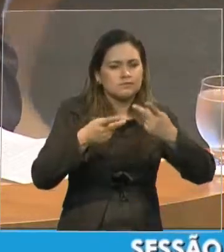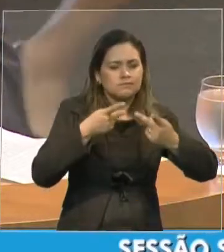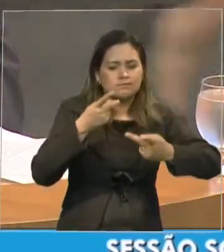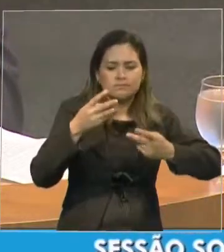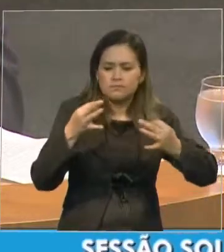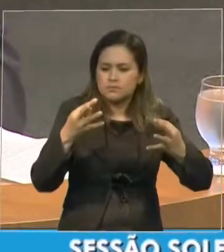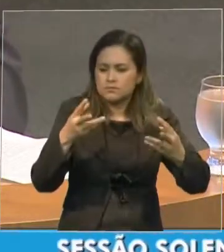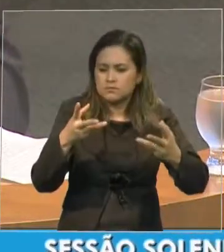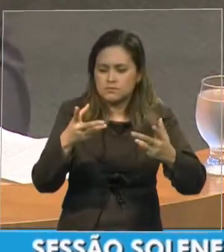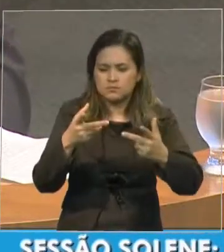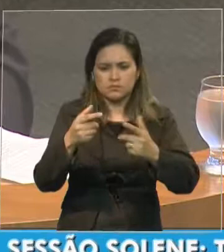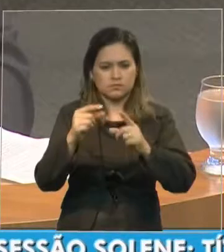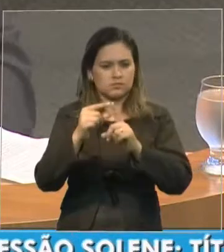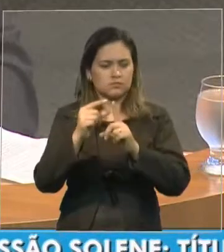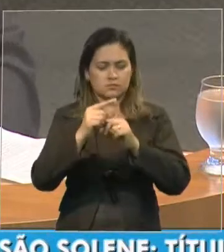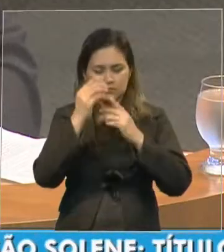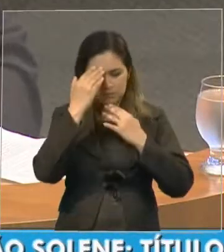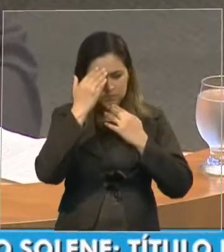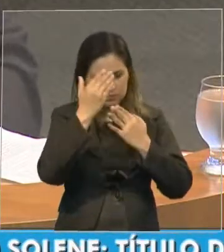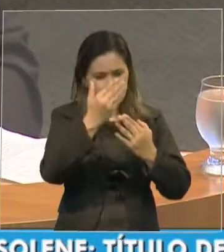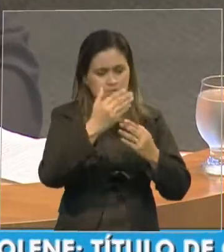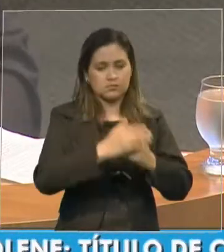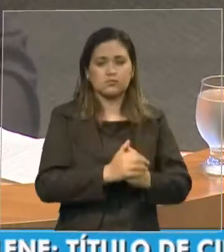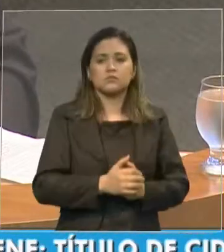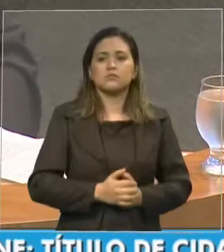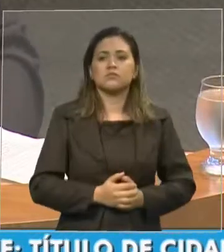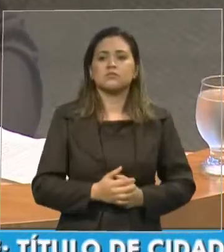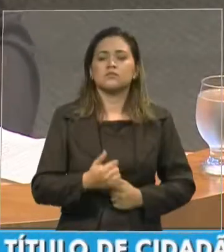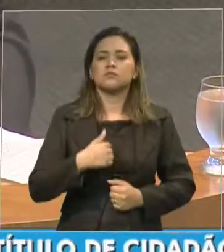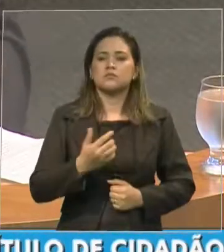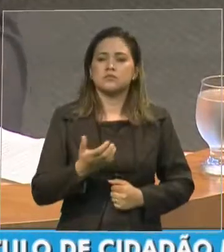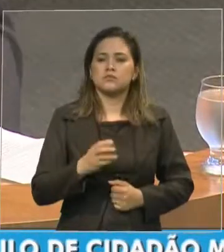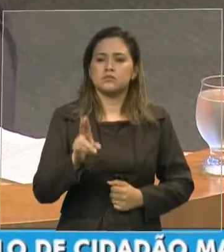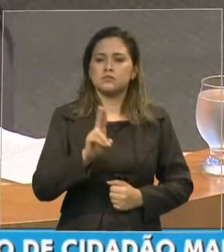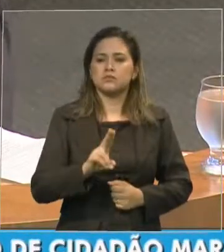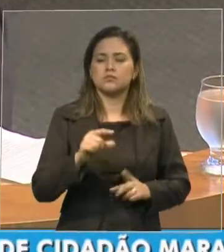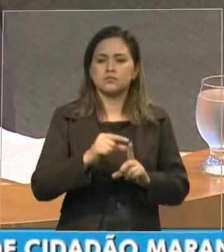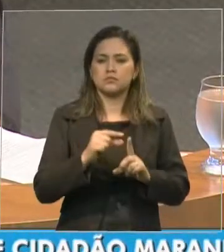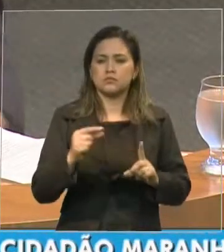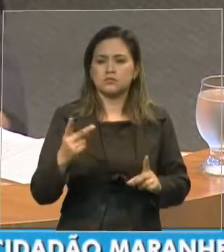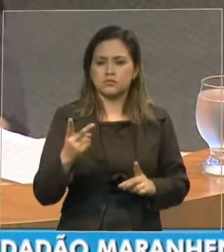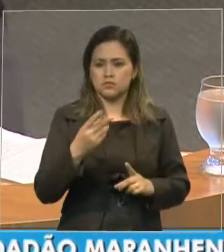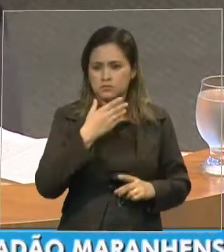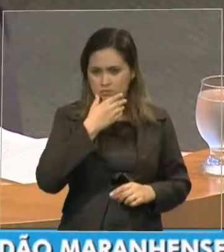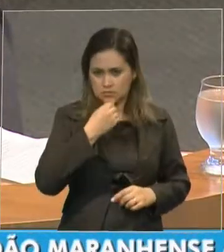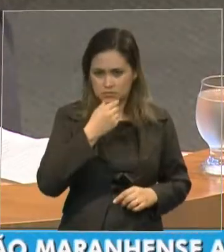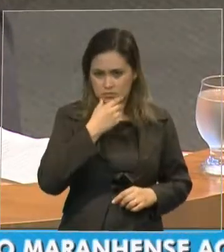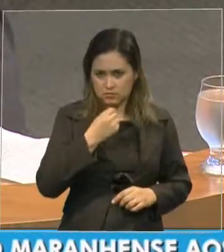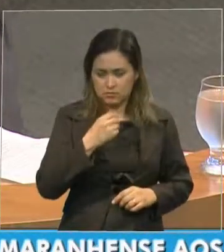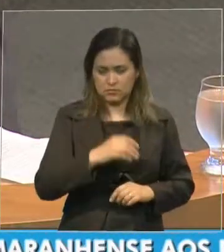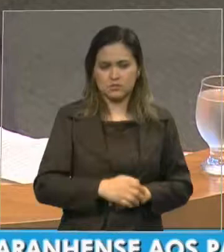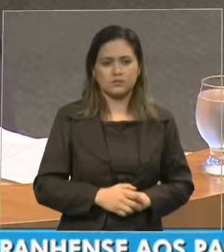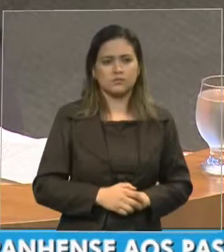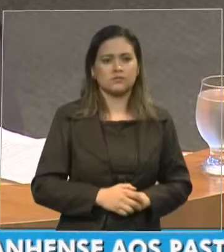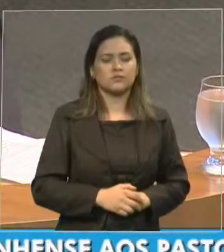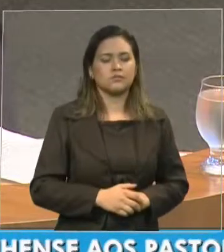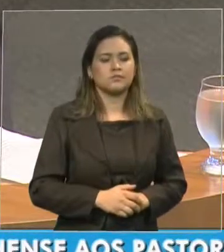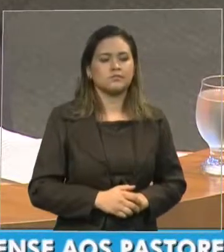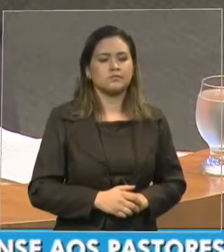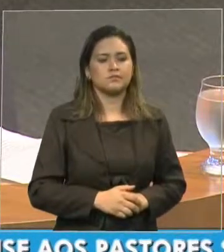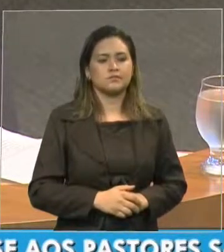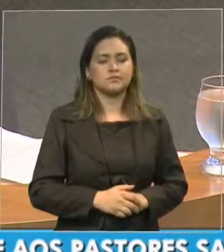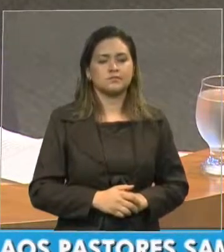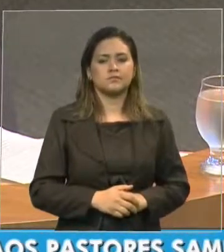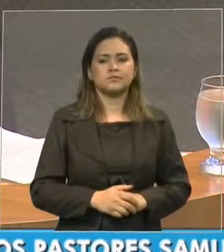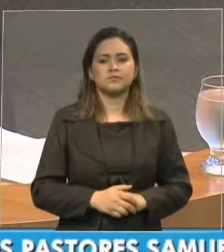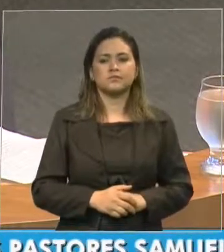súplica usando a expressão de dois homens conhecidos em todo o universo. Aos evangélicos, eu